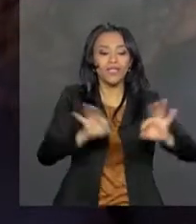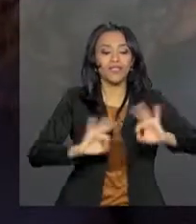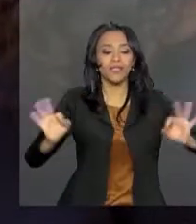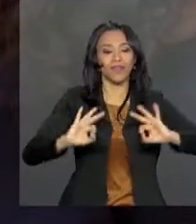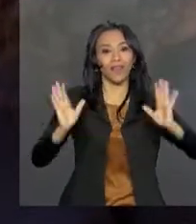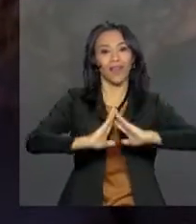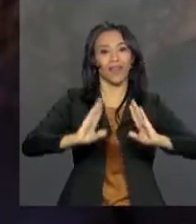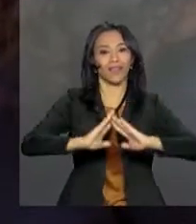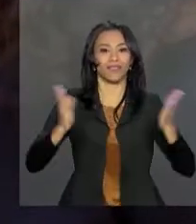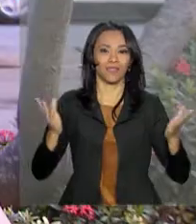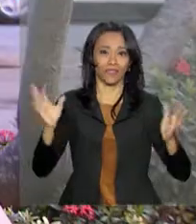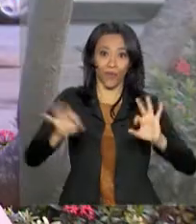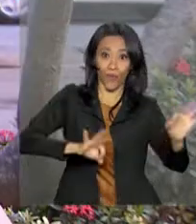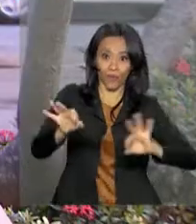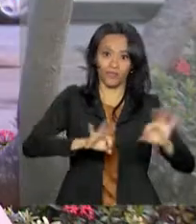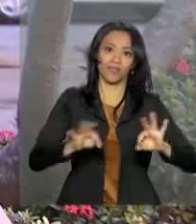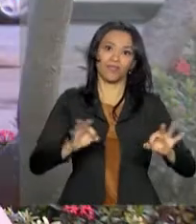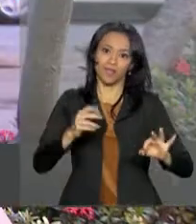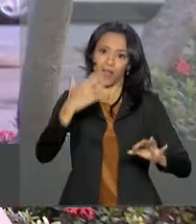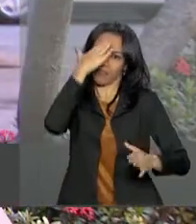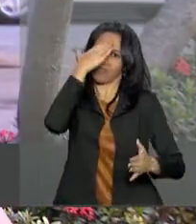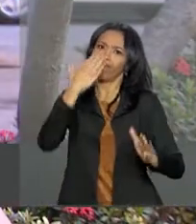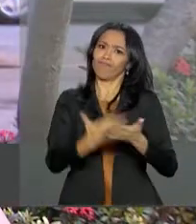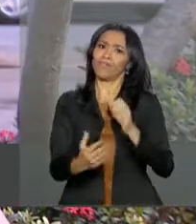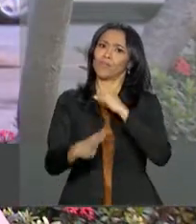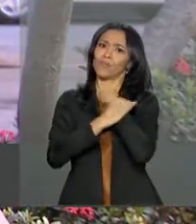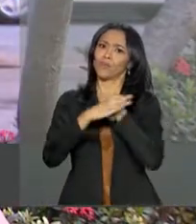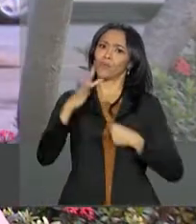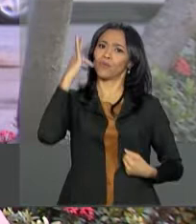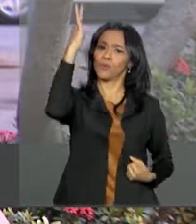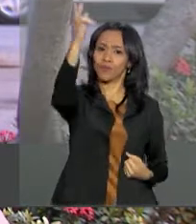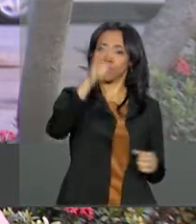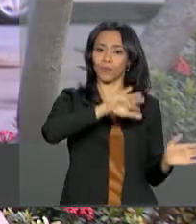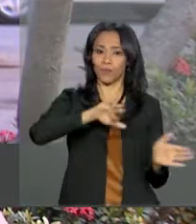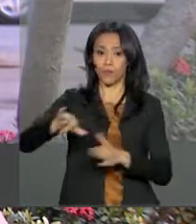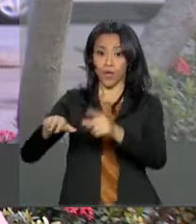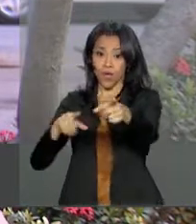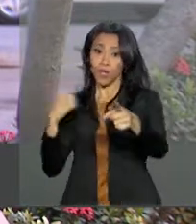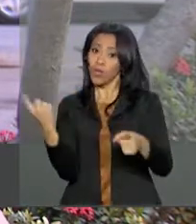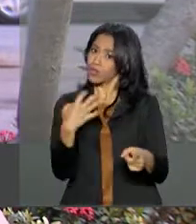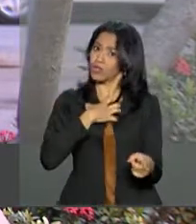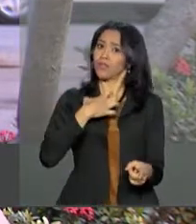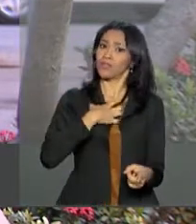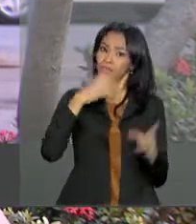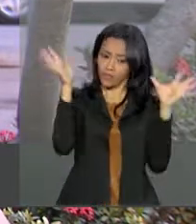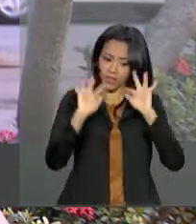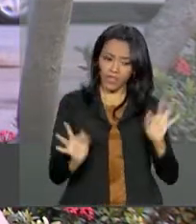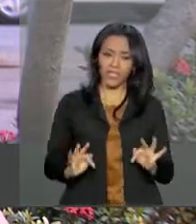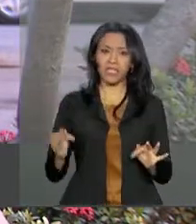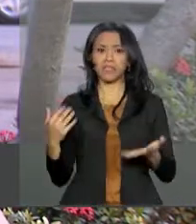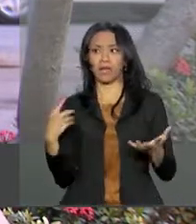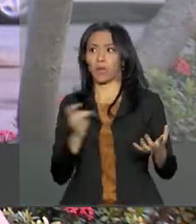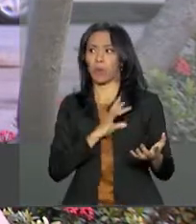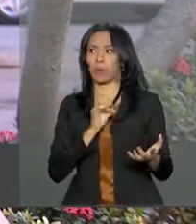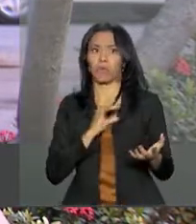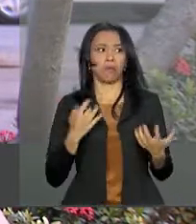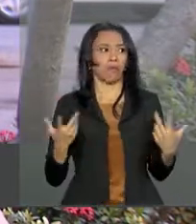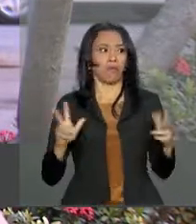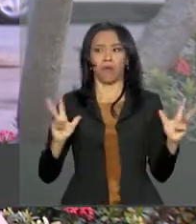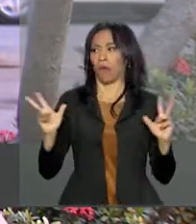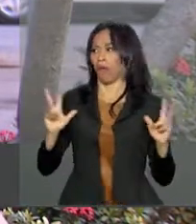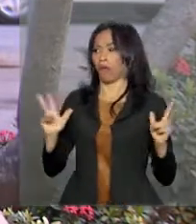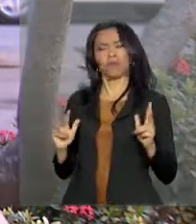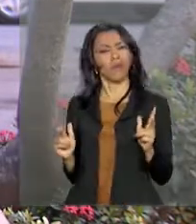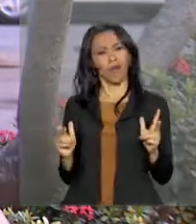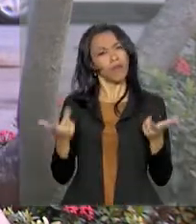confiante no futuro. Nós temos tudo para ser feliz, andando de um lado para o outro, sem ninguém interromper. Você pode sentar em uma praça, você